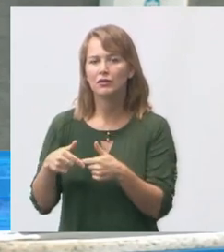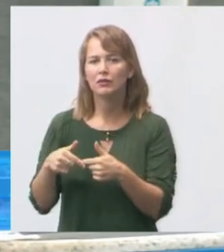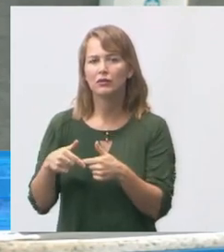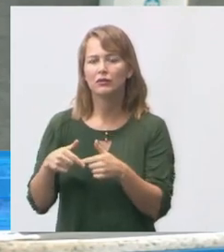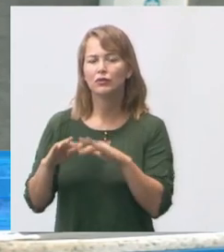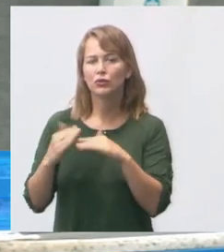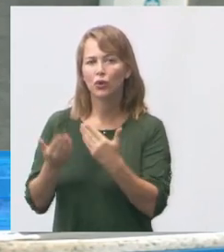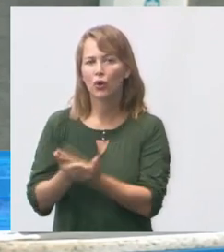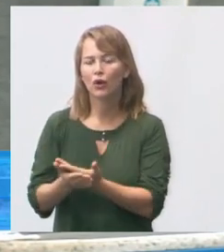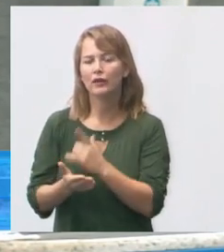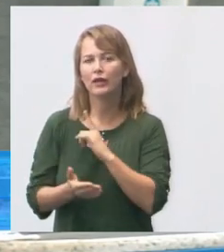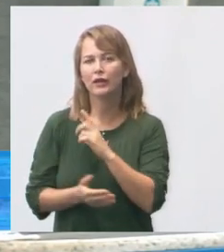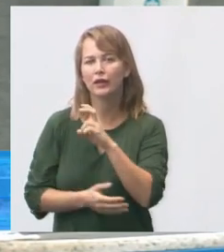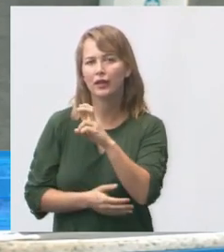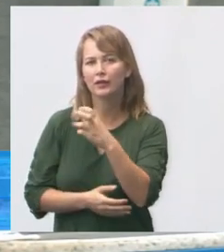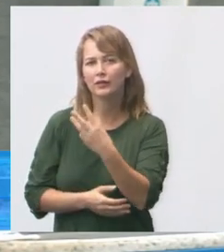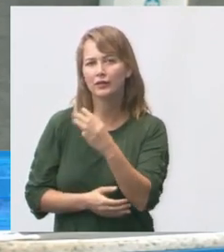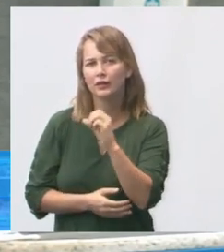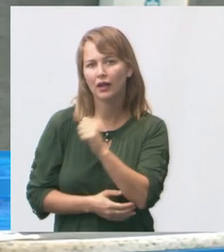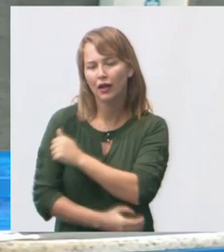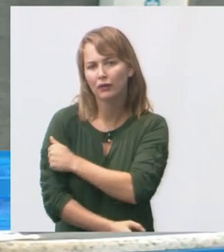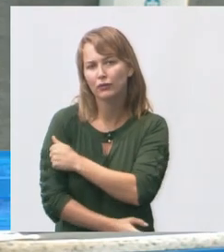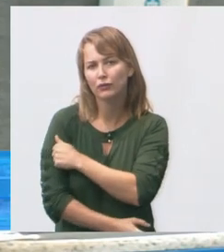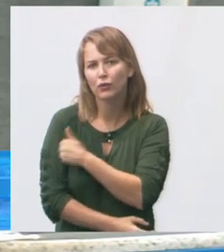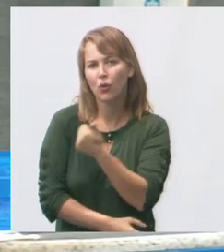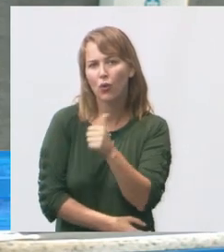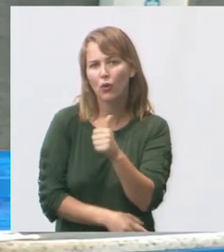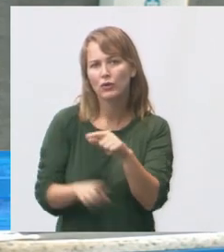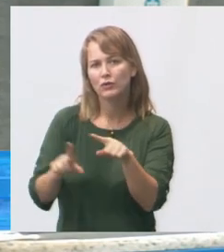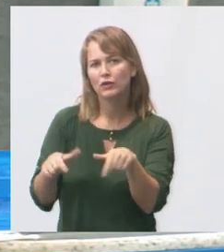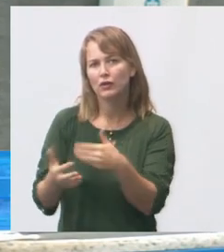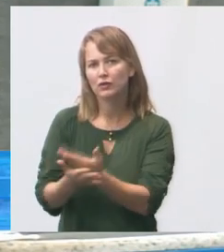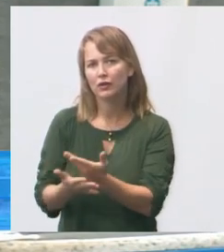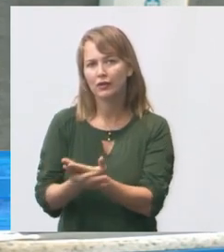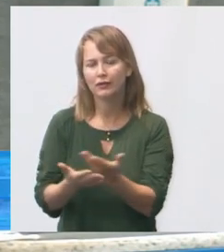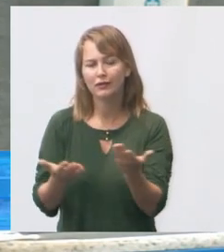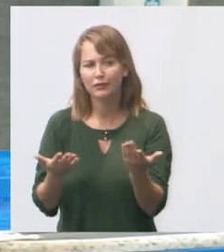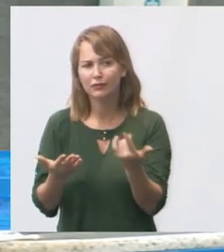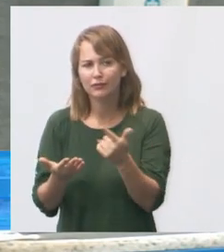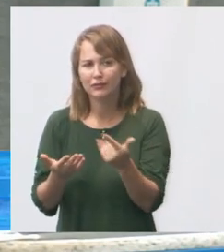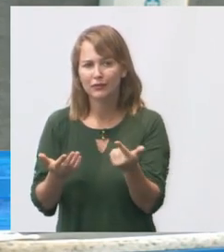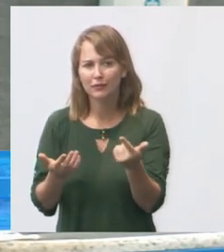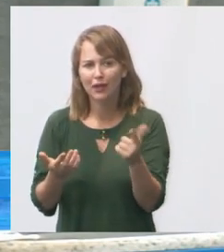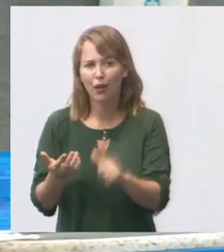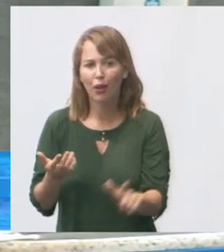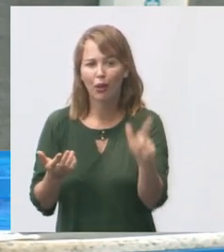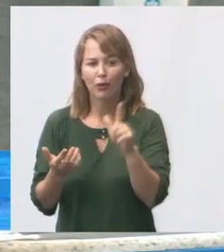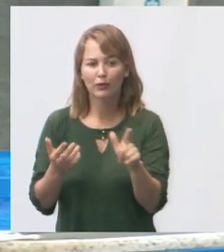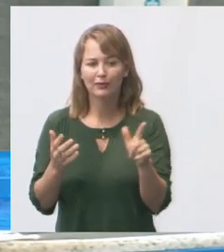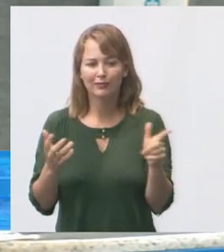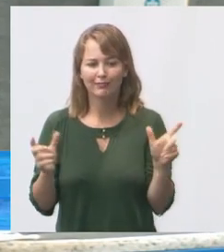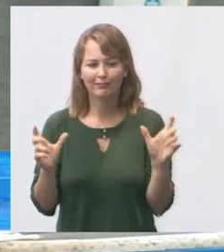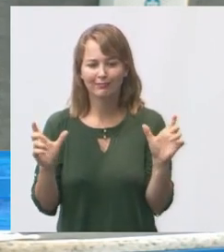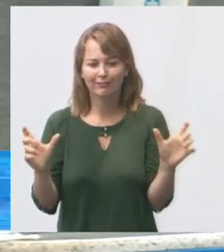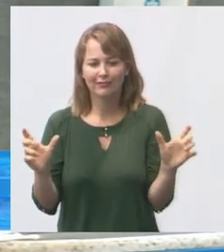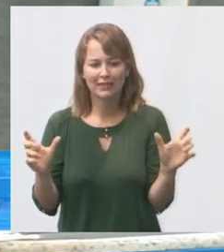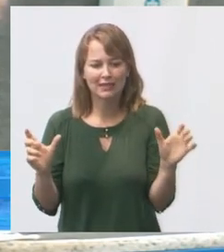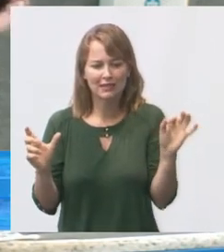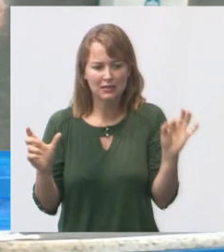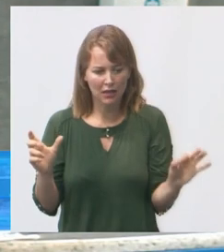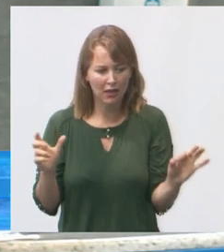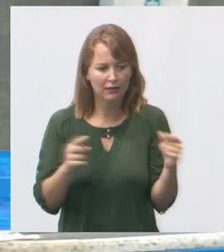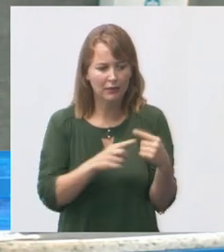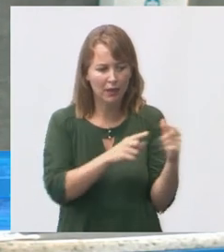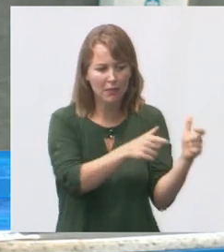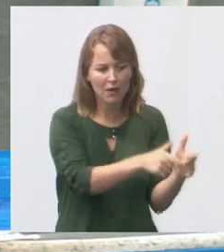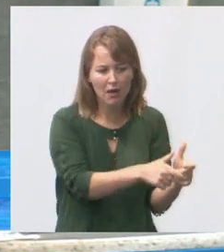trinta alunos onze salas de aula quer dizer não tem uma lógica para isso lá está um brinco está linda a escola porque é uma